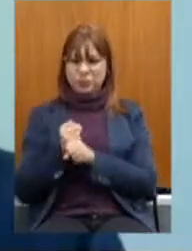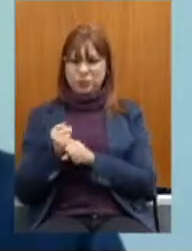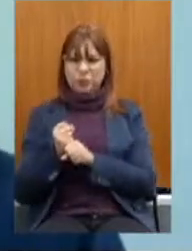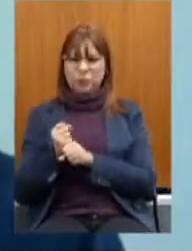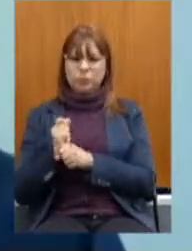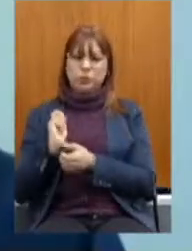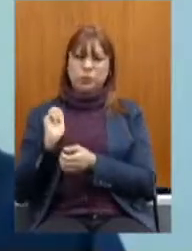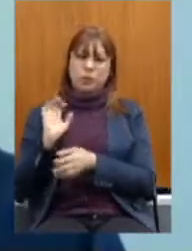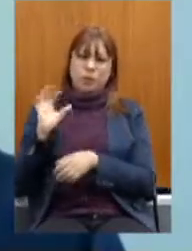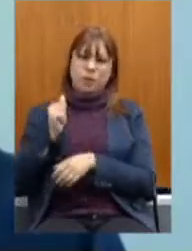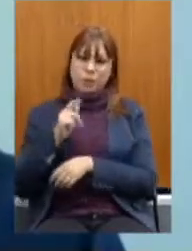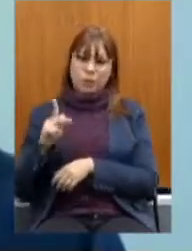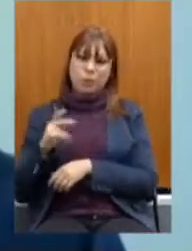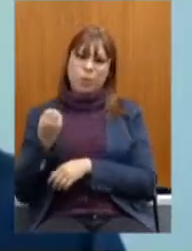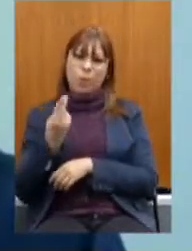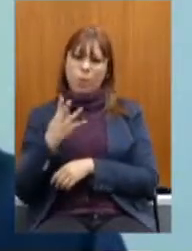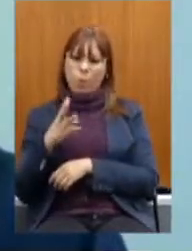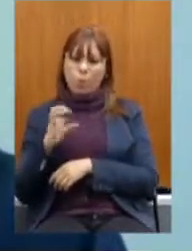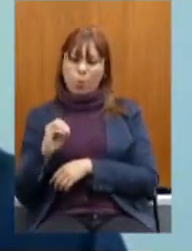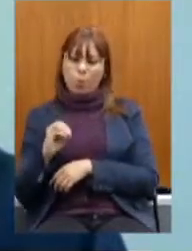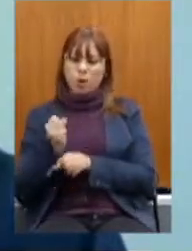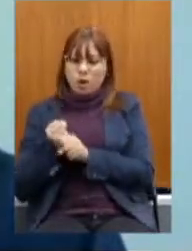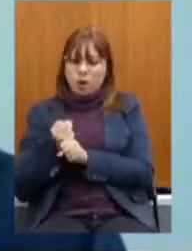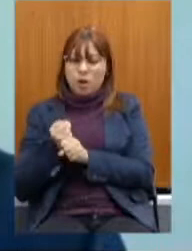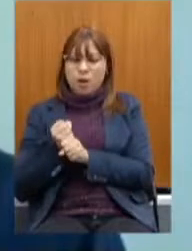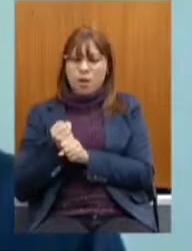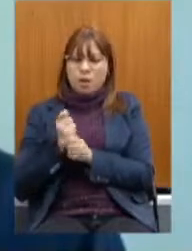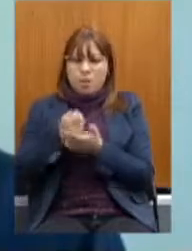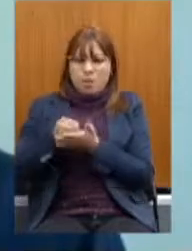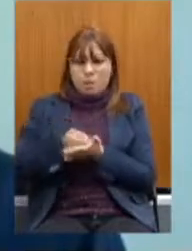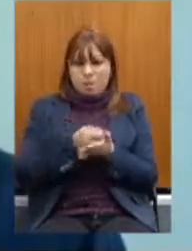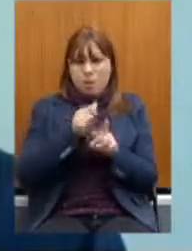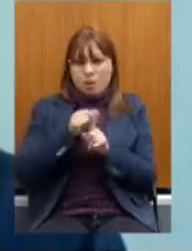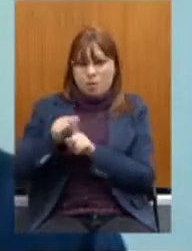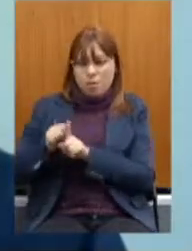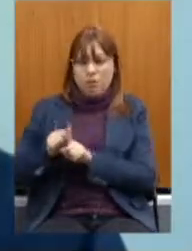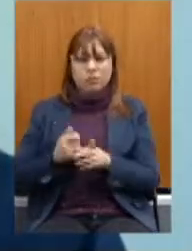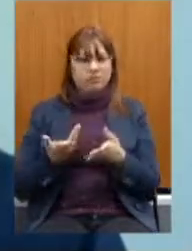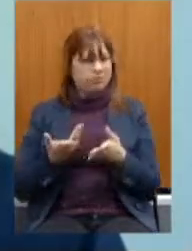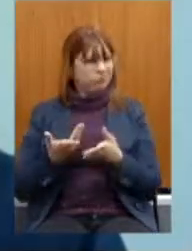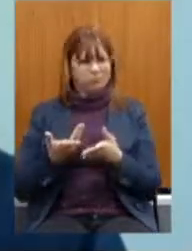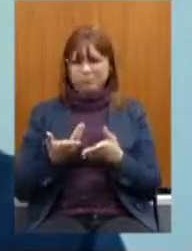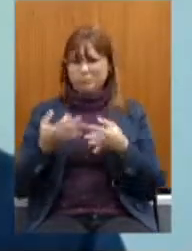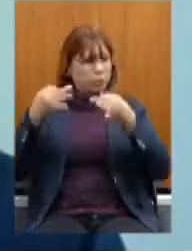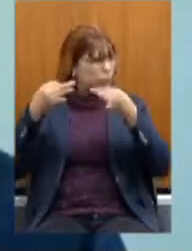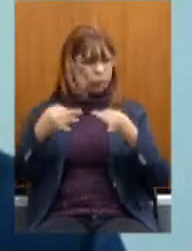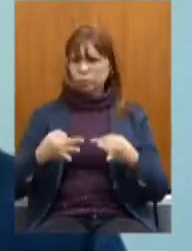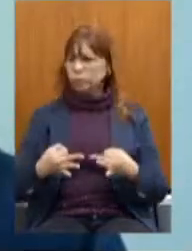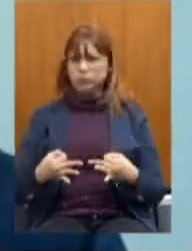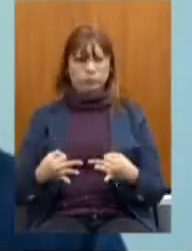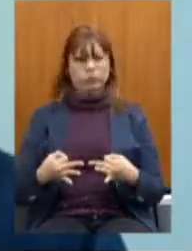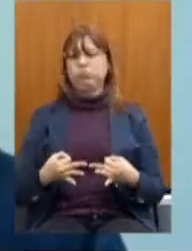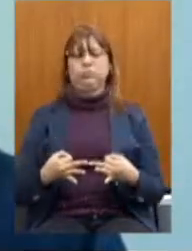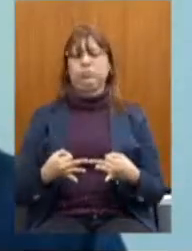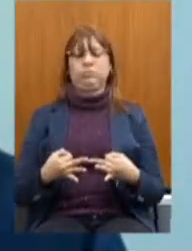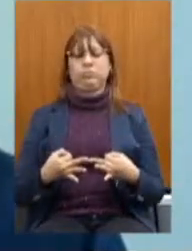então 40 anos De contribuição Isso é injusto Isso é injusto Isso não faz Com que